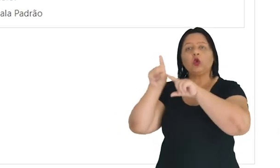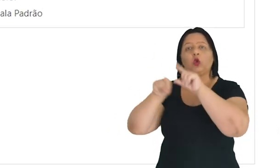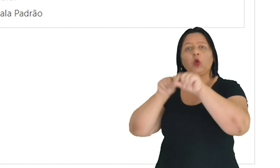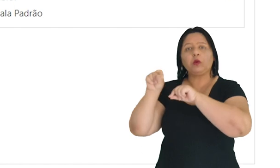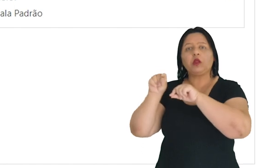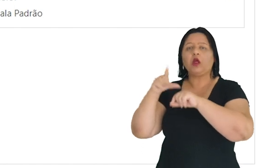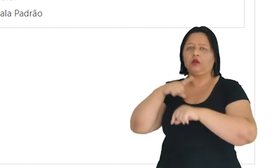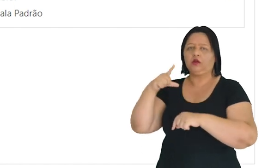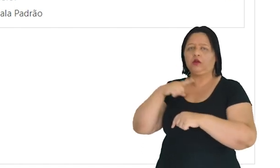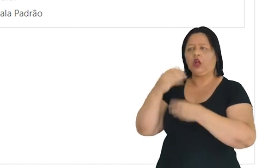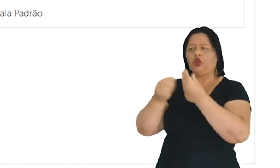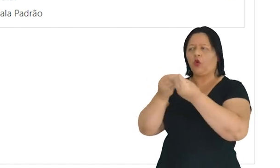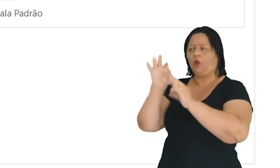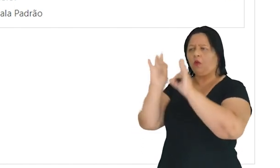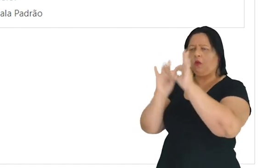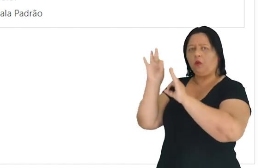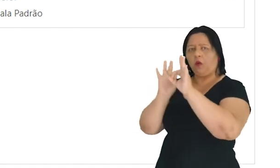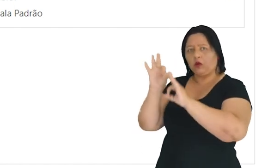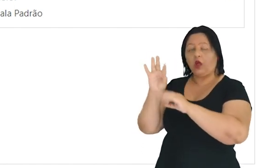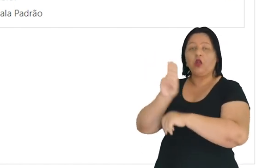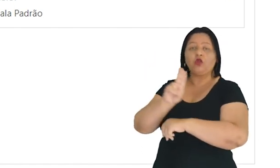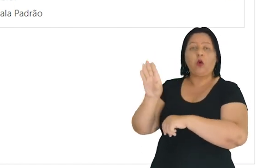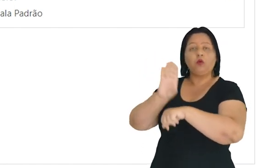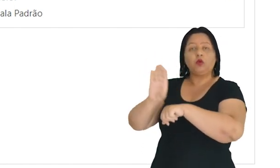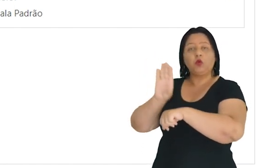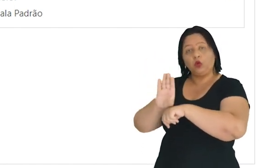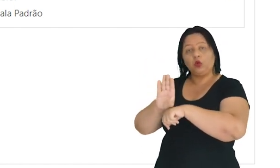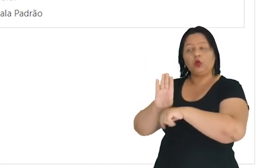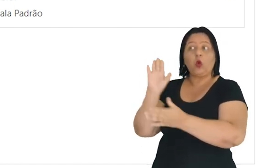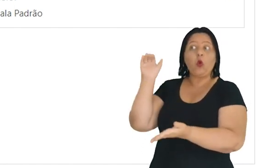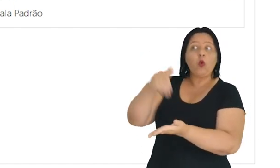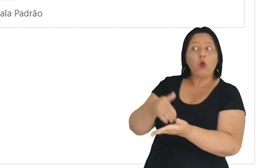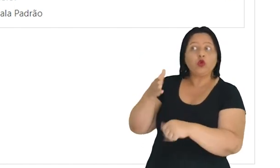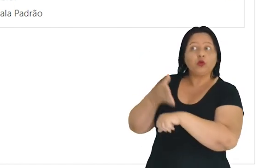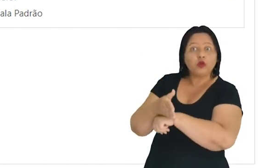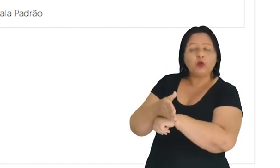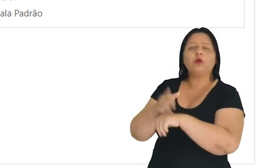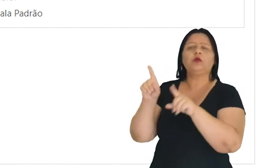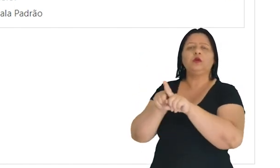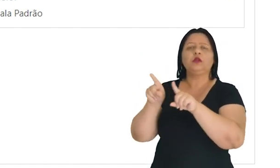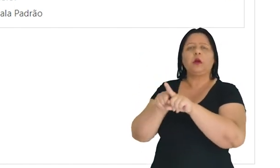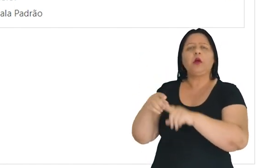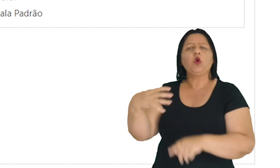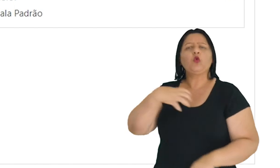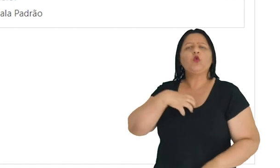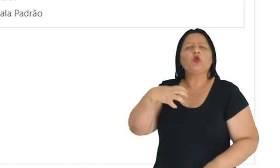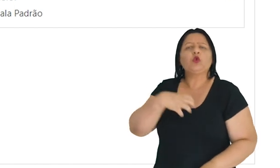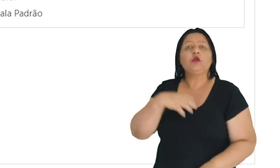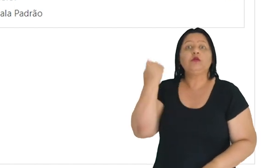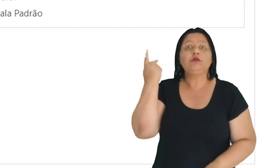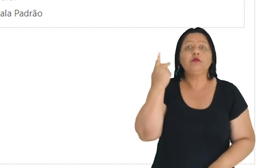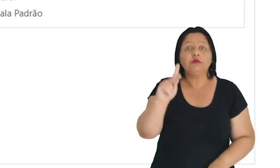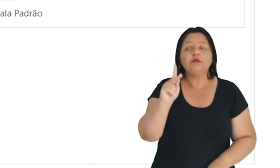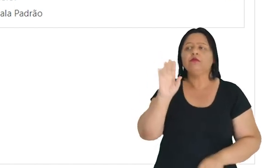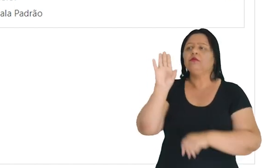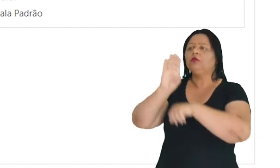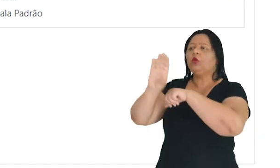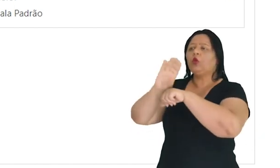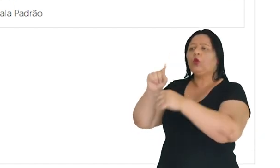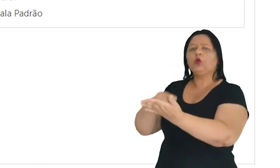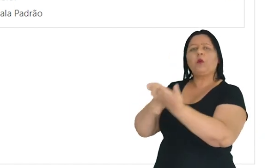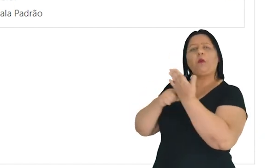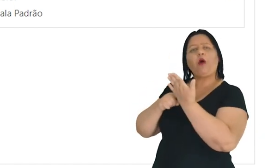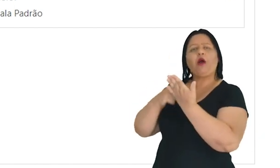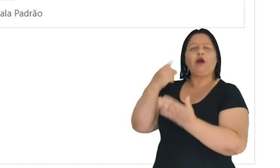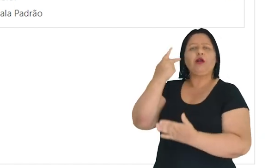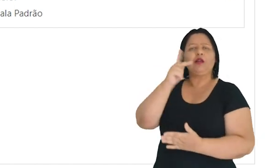tem outras opções de filtro, nome do curso ou acessado por último, e aqui também o formato como você quer